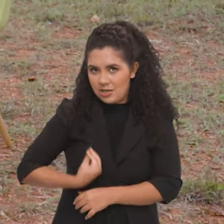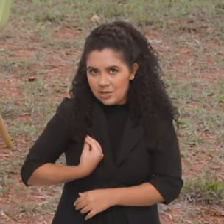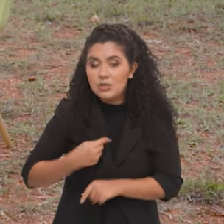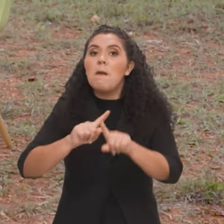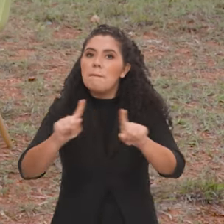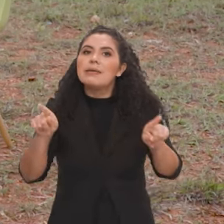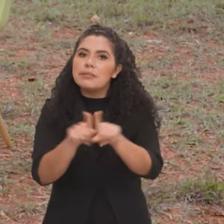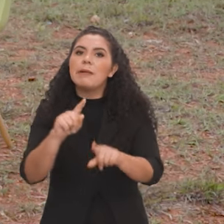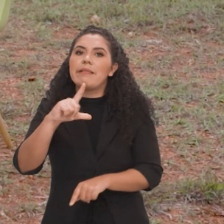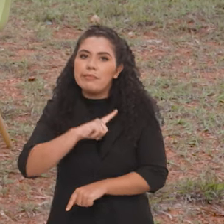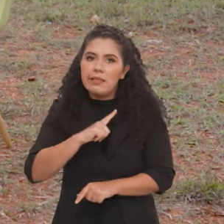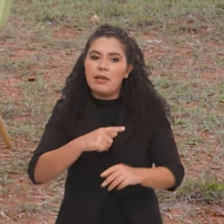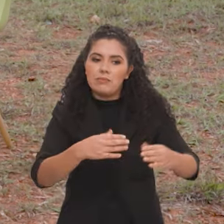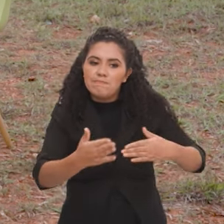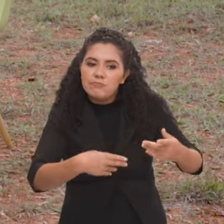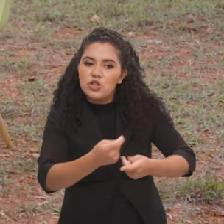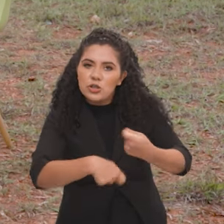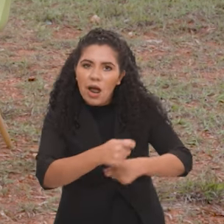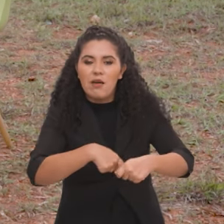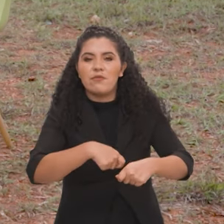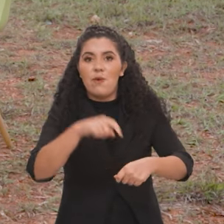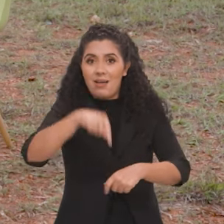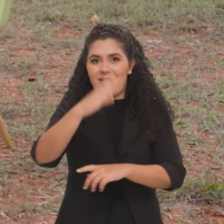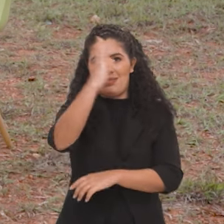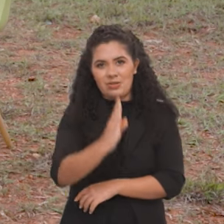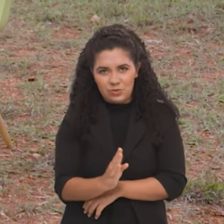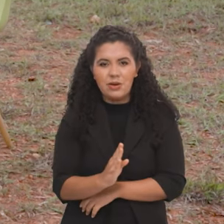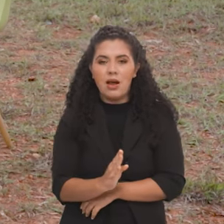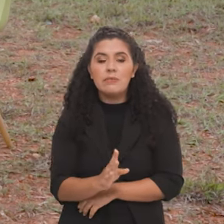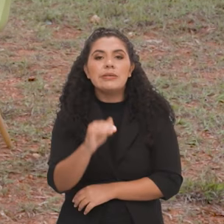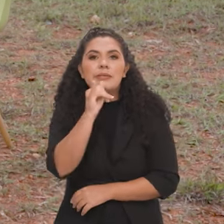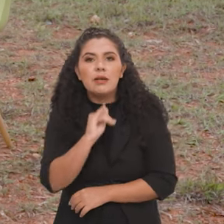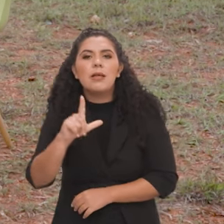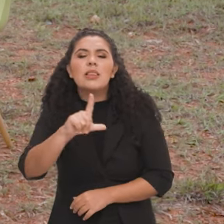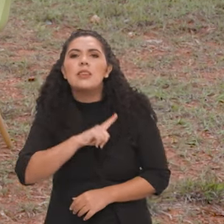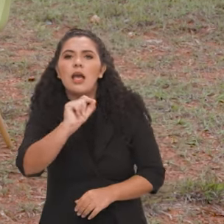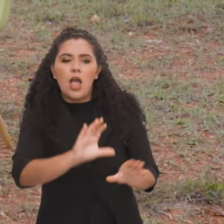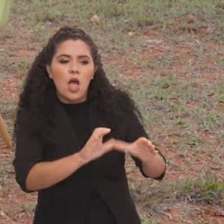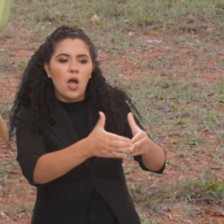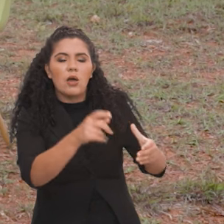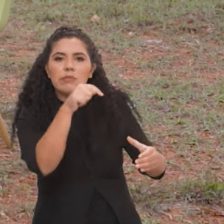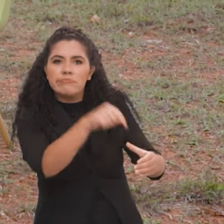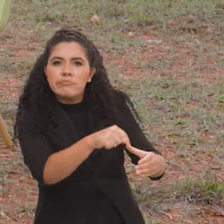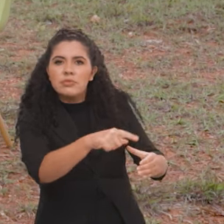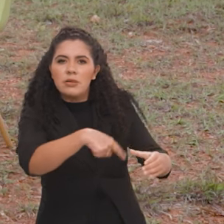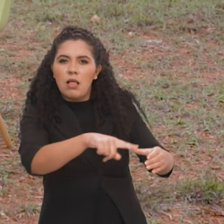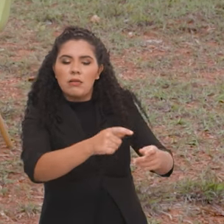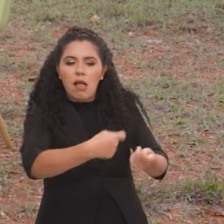nacional, sabe? Então, assim, volta e meia aparece o chamado contrabando desse tipo de